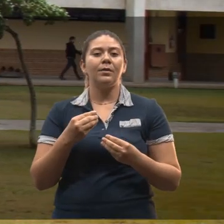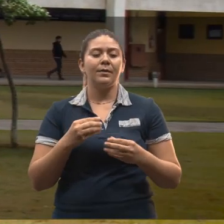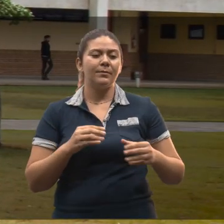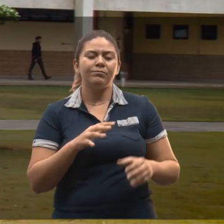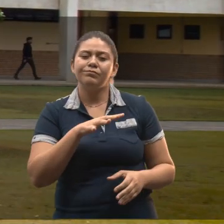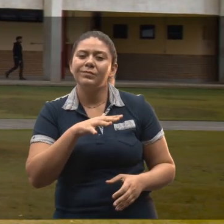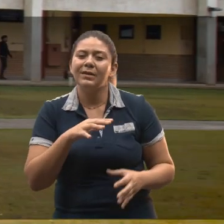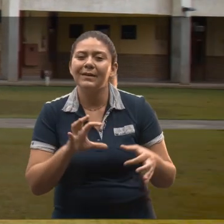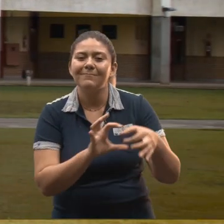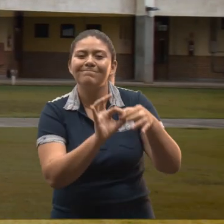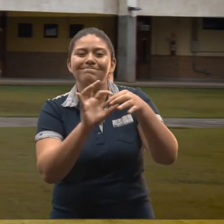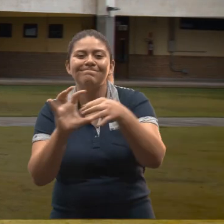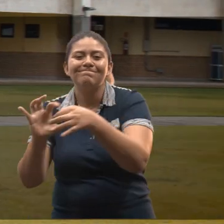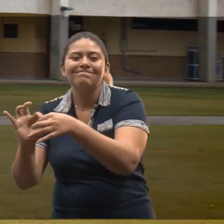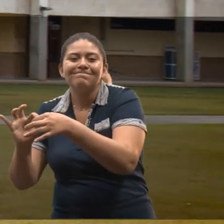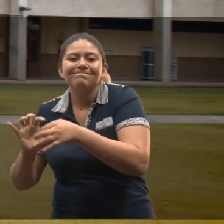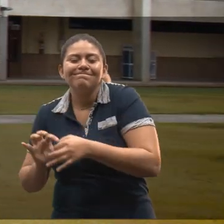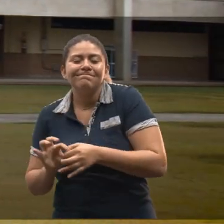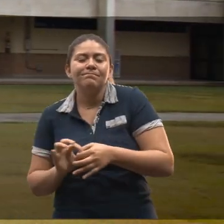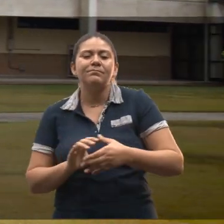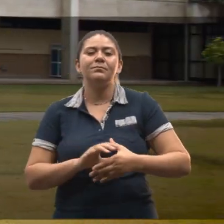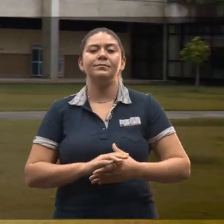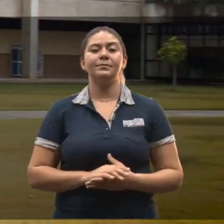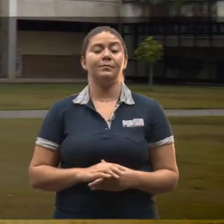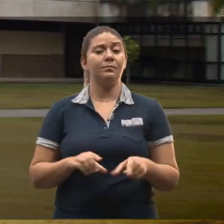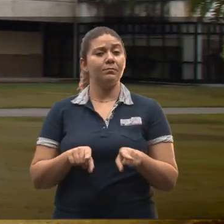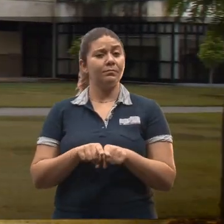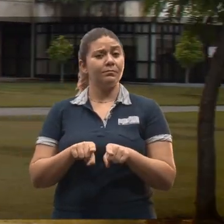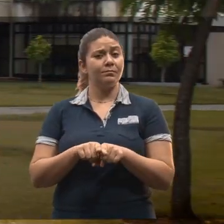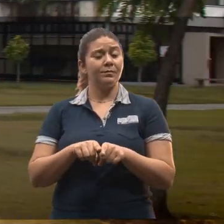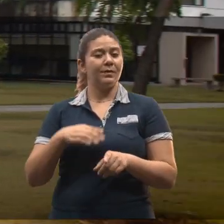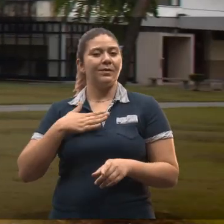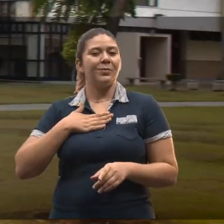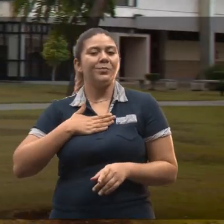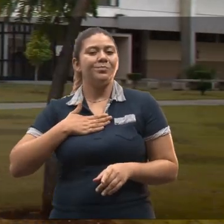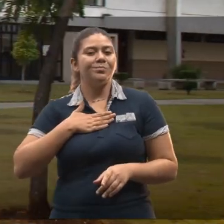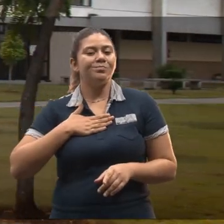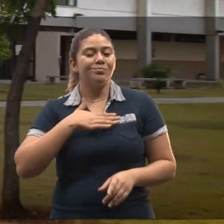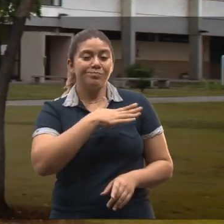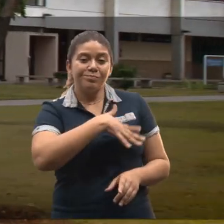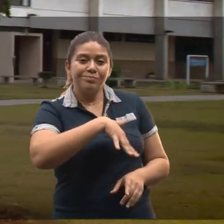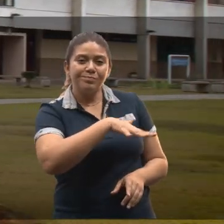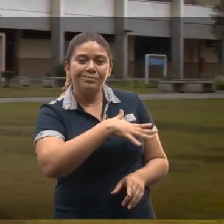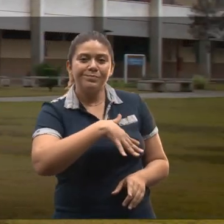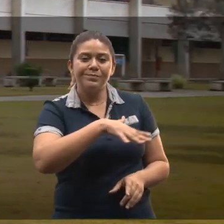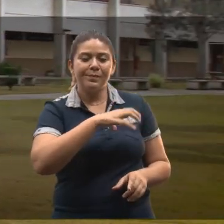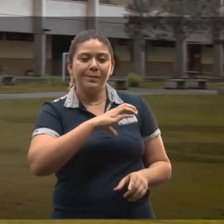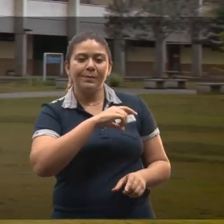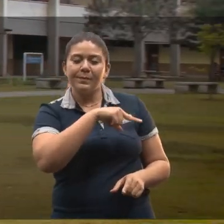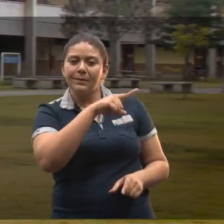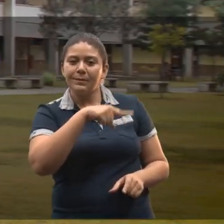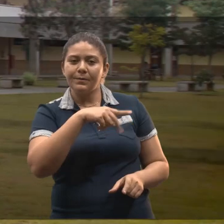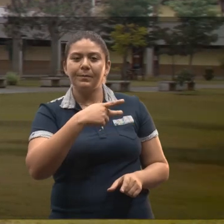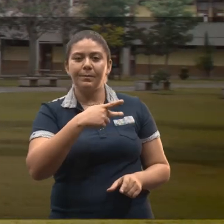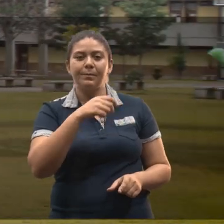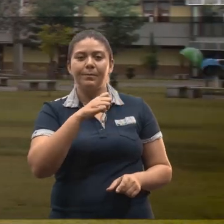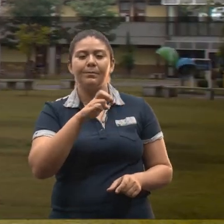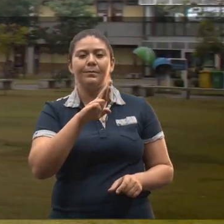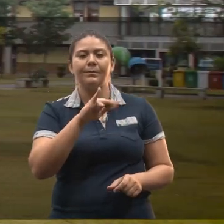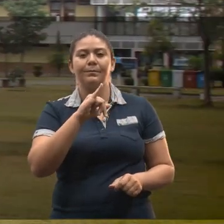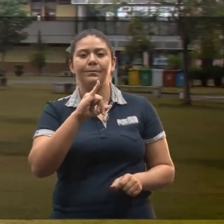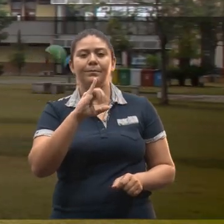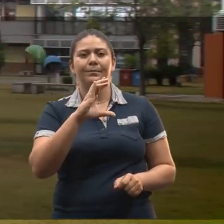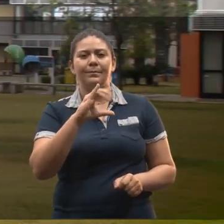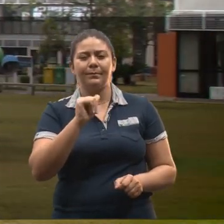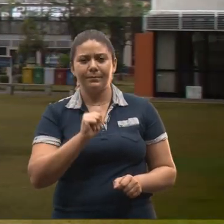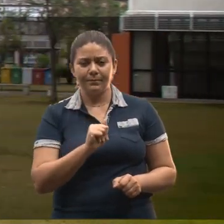e como a química está ligada nisso mesmo, né? Além do que, eu gosto muito da parte científica,